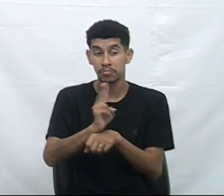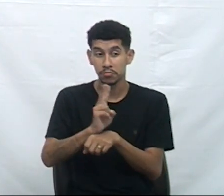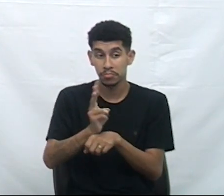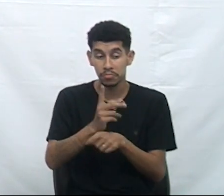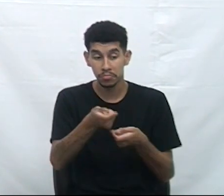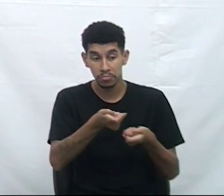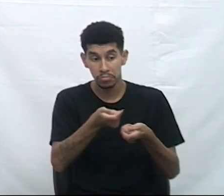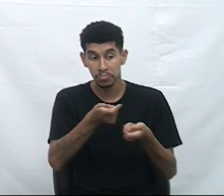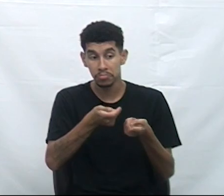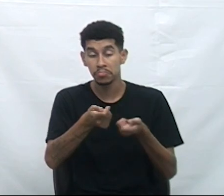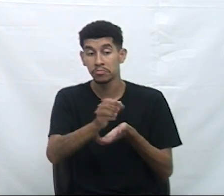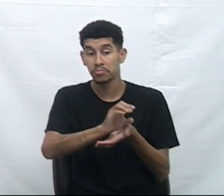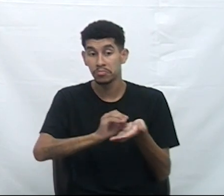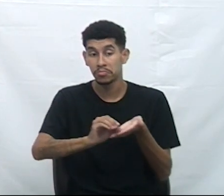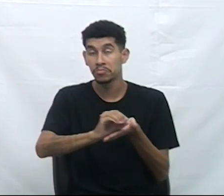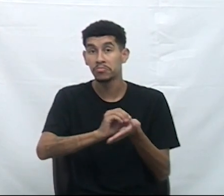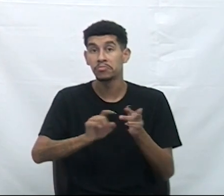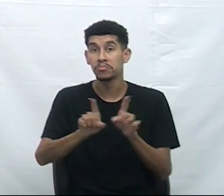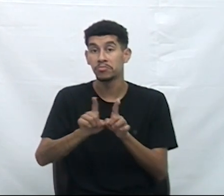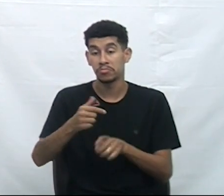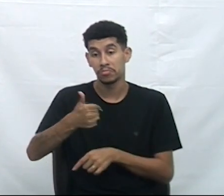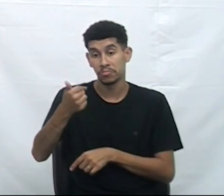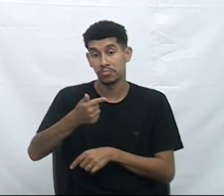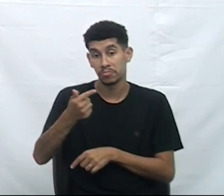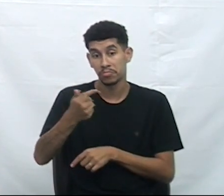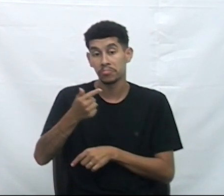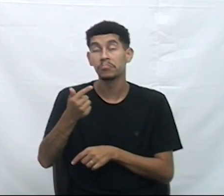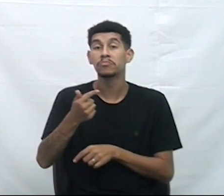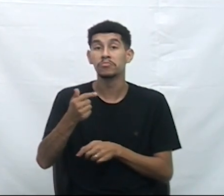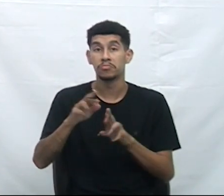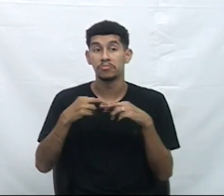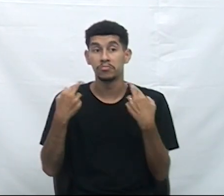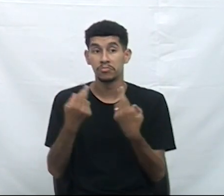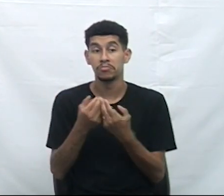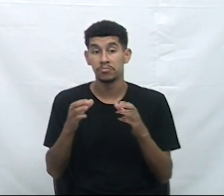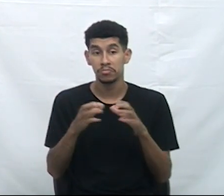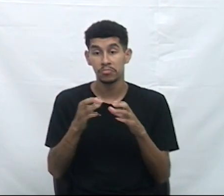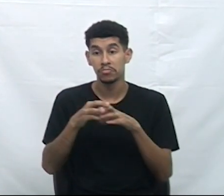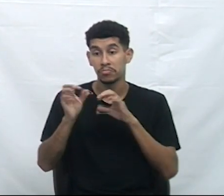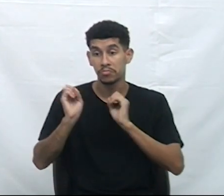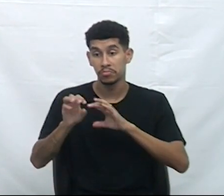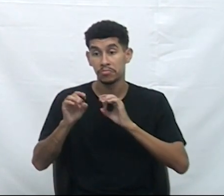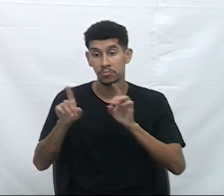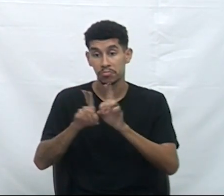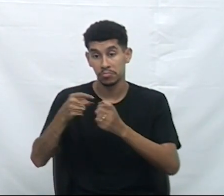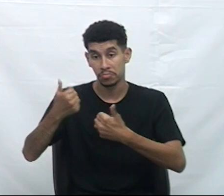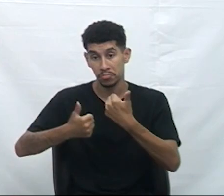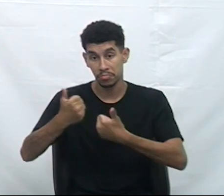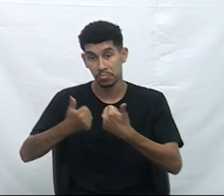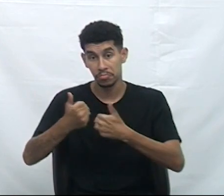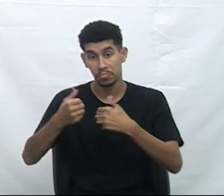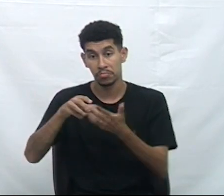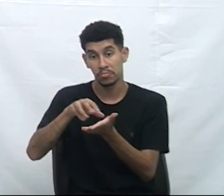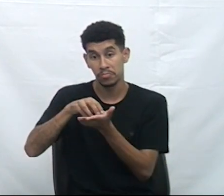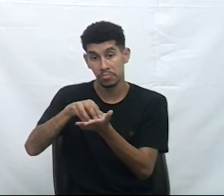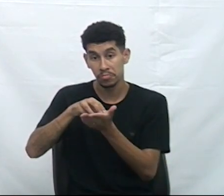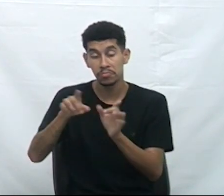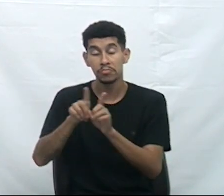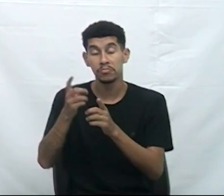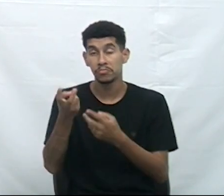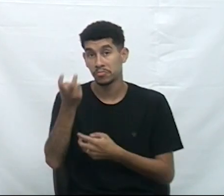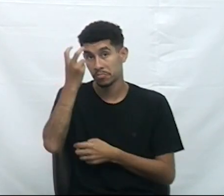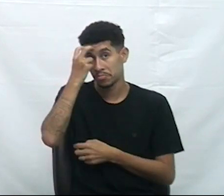Orçamento e 17ª reunião ordinária da Comissão de Educação, Esporte, Turismo e Cultura.